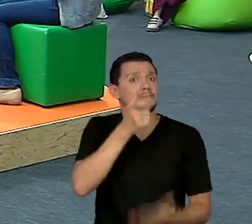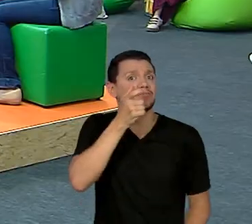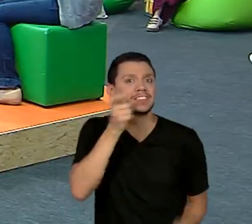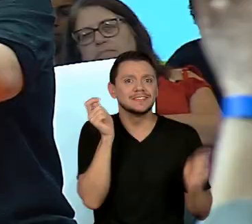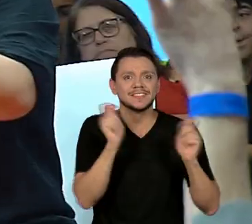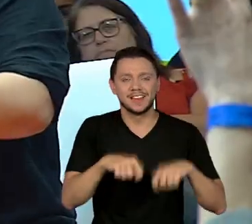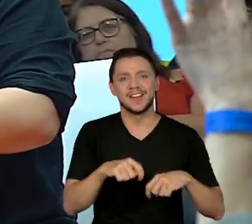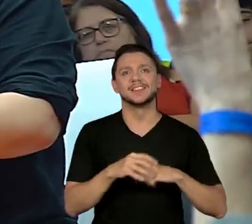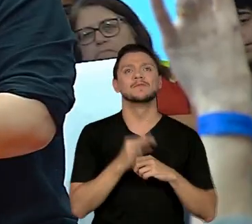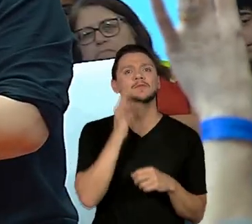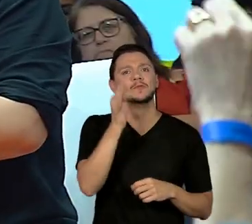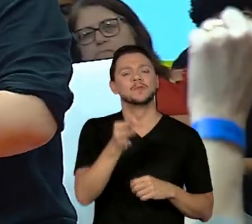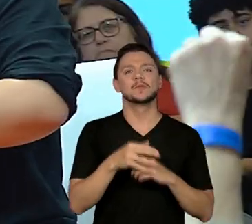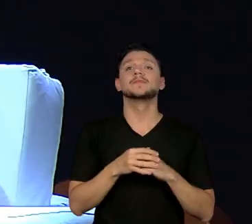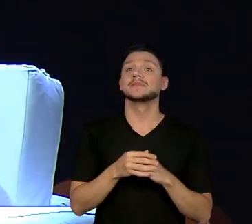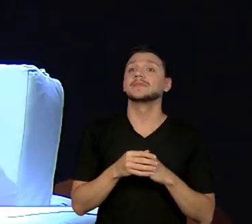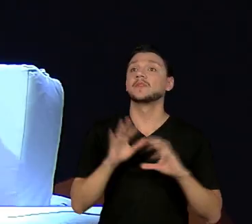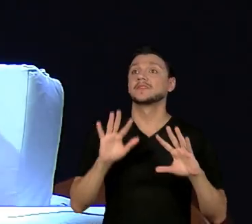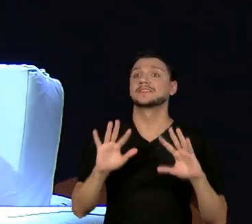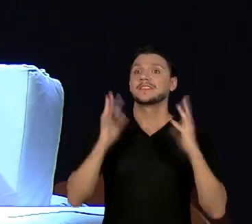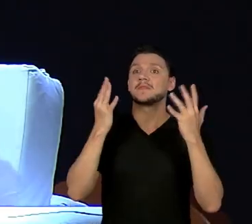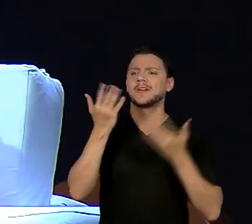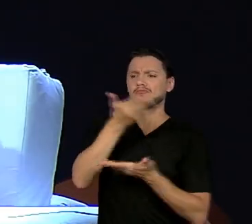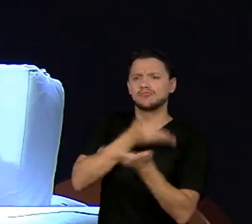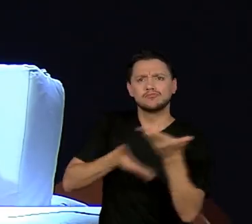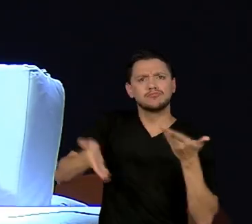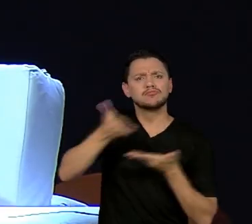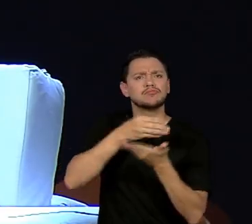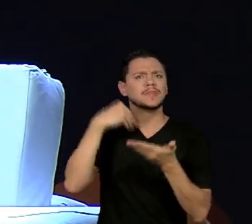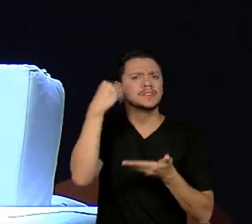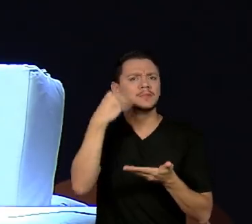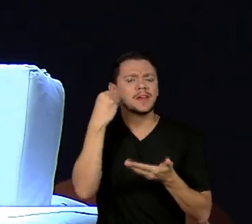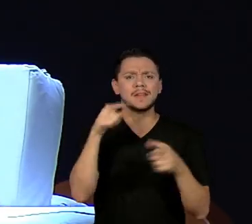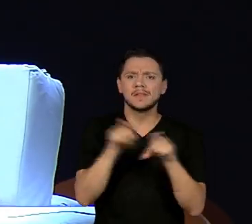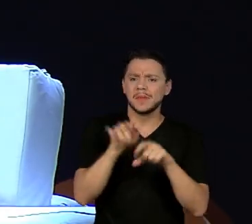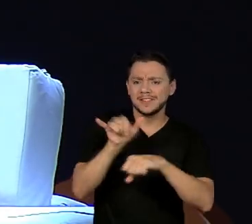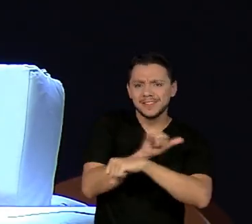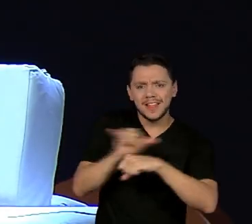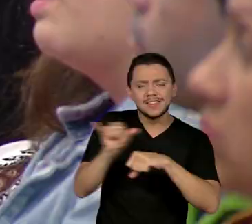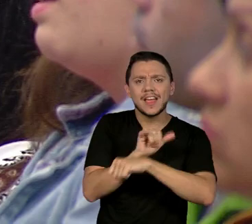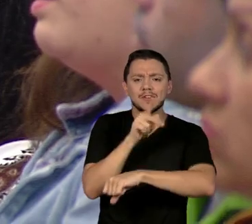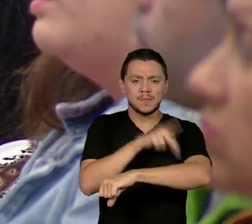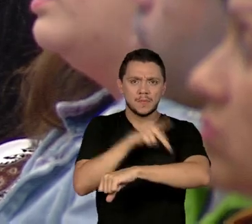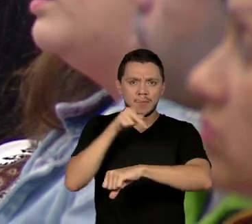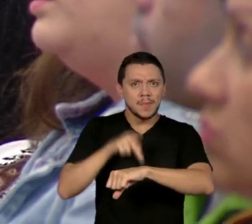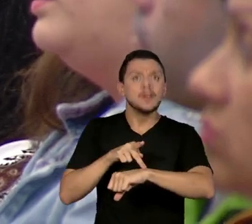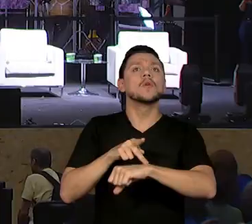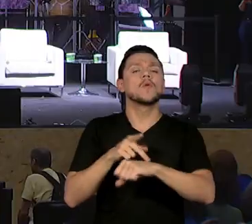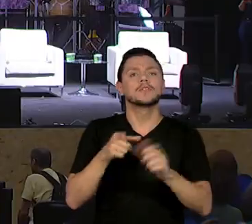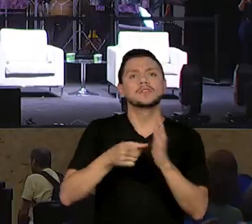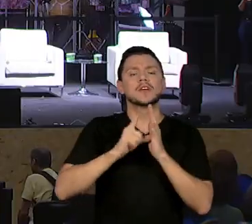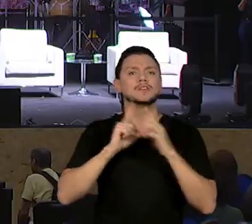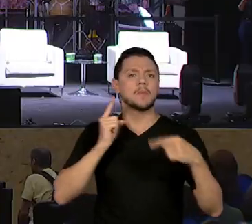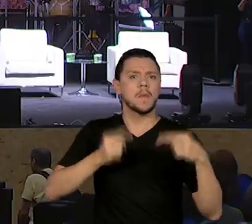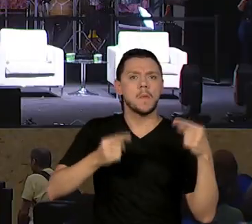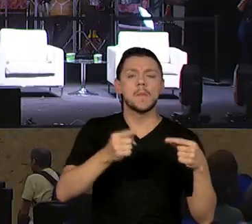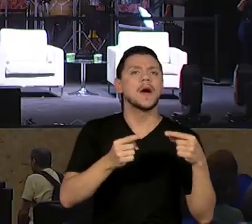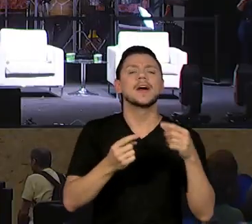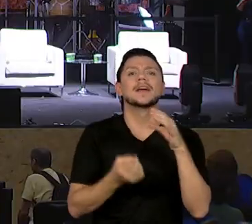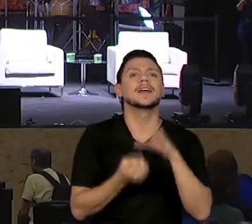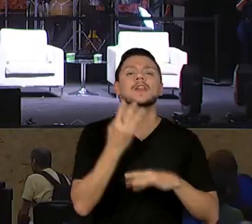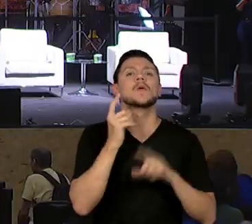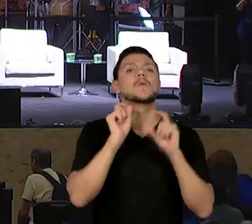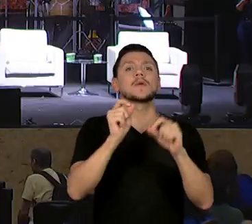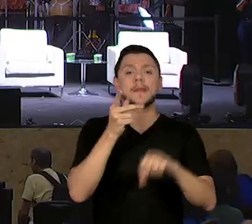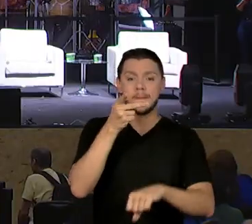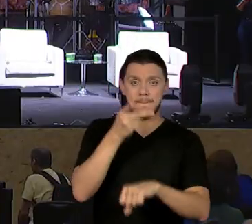Para celebrar todas as trocas de experiências e as estratégias pedagógicas discutidas, foi criado o Prêmio